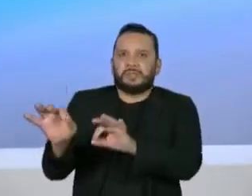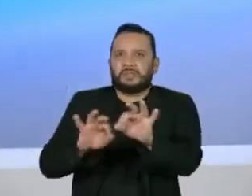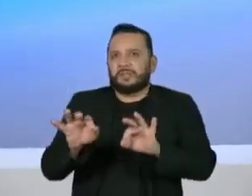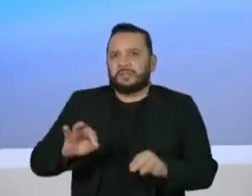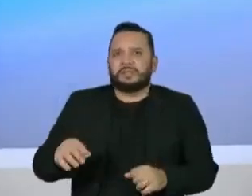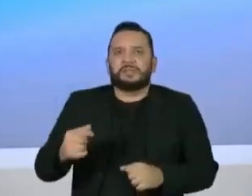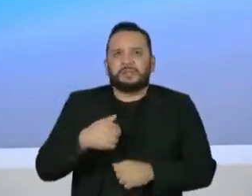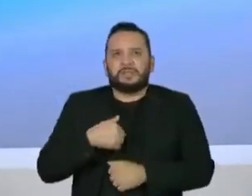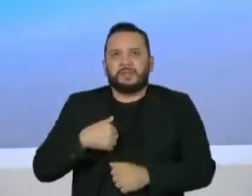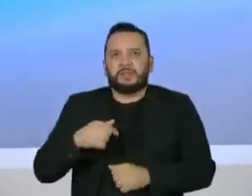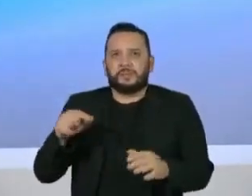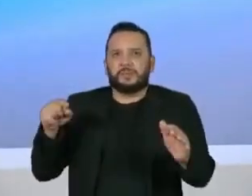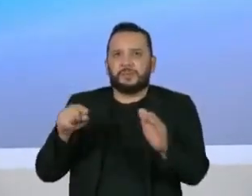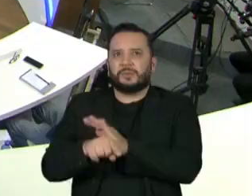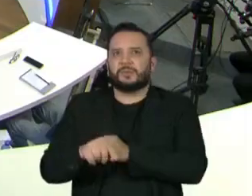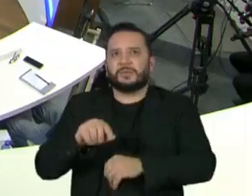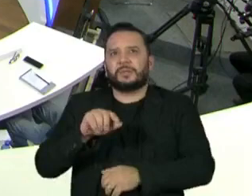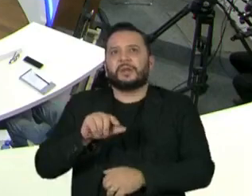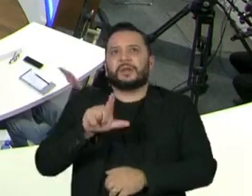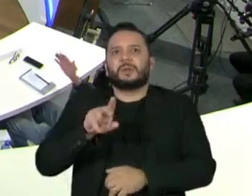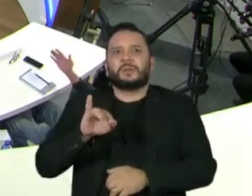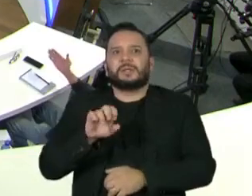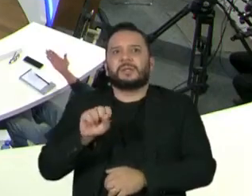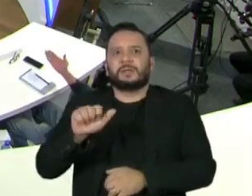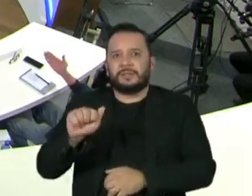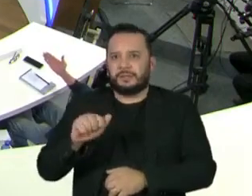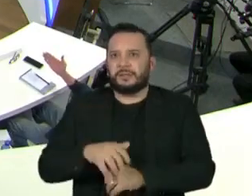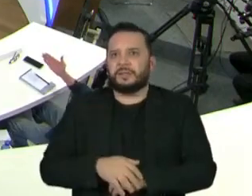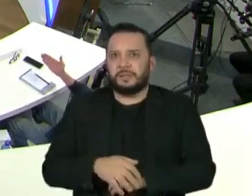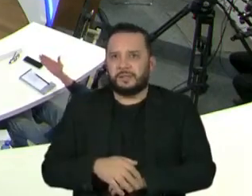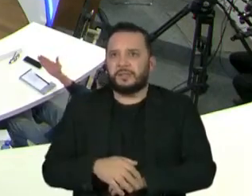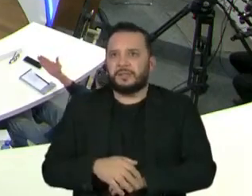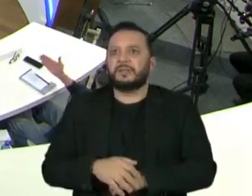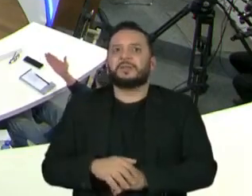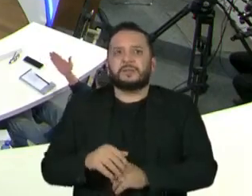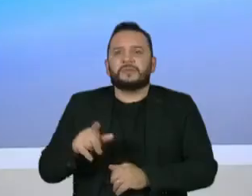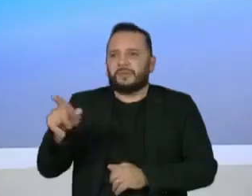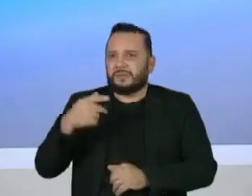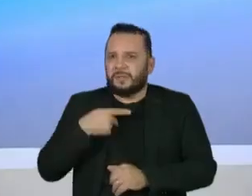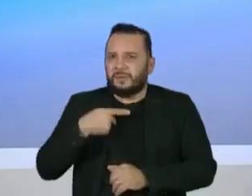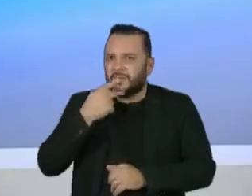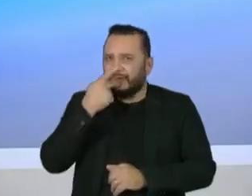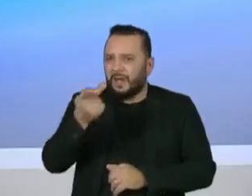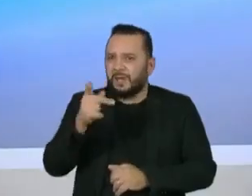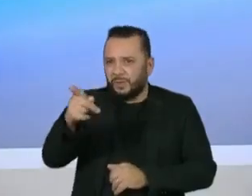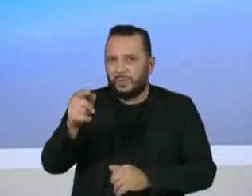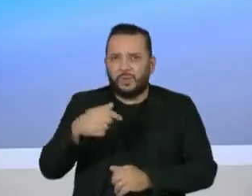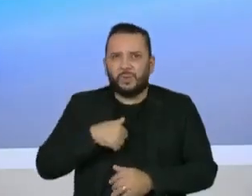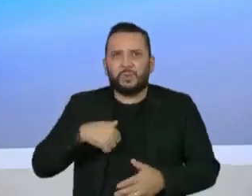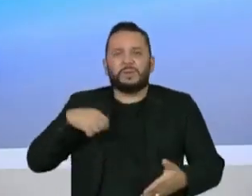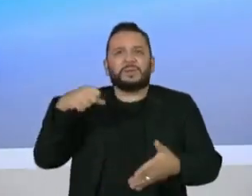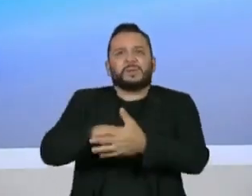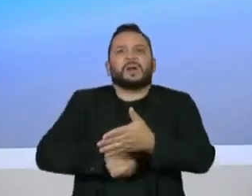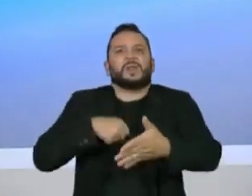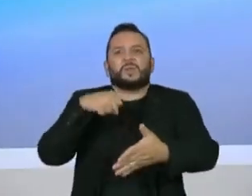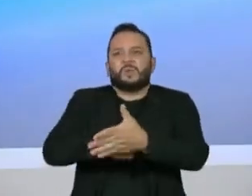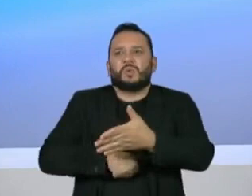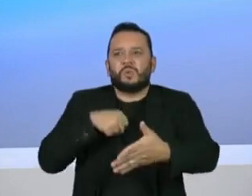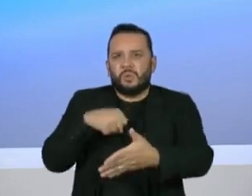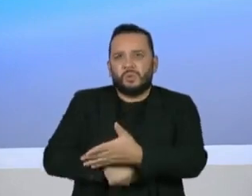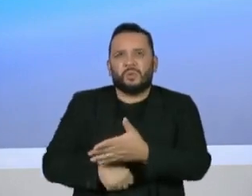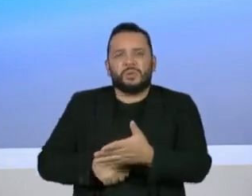um pouquinho. Não, Luiz, pergunta a você, depois eu pergunto. Vai, Juca, vai que eu pego a sua esteira. É que você falou da questão da luta contra